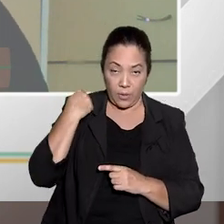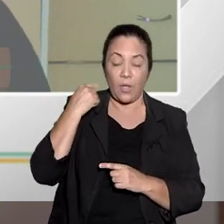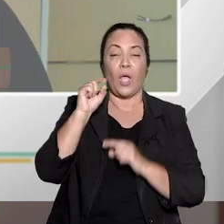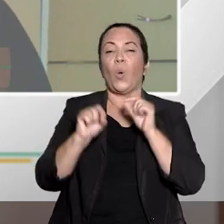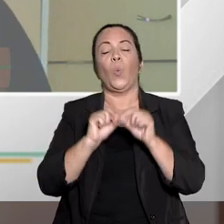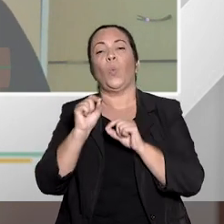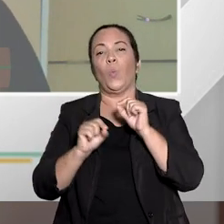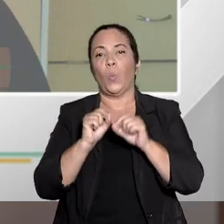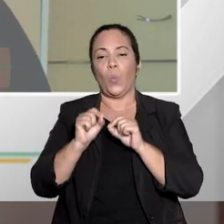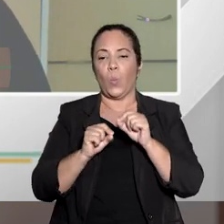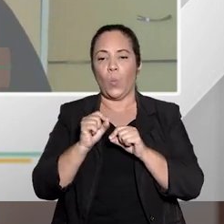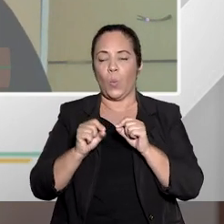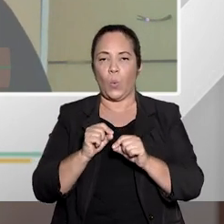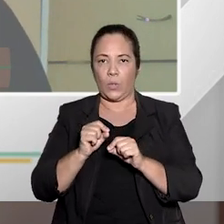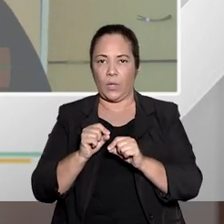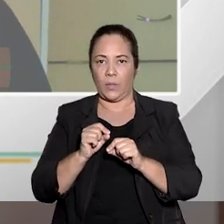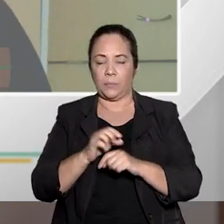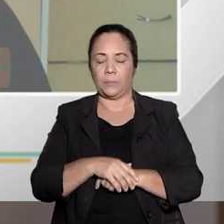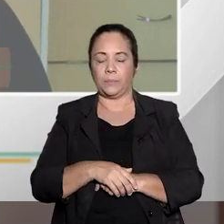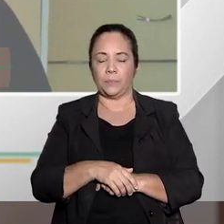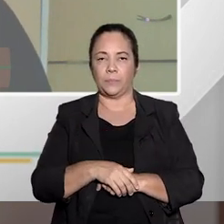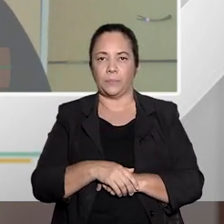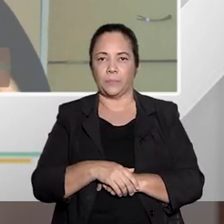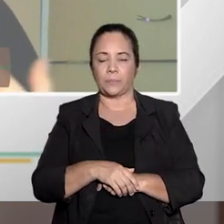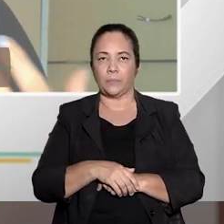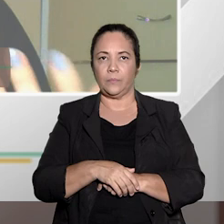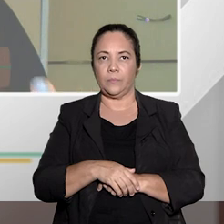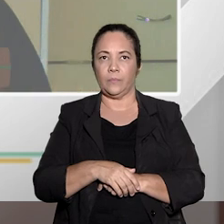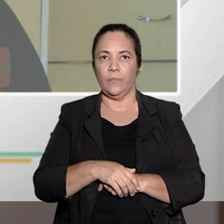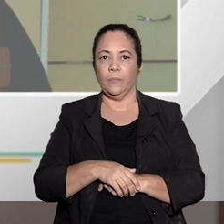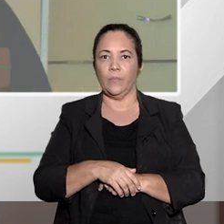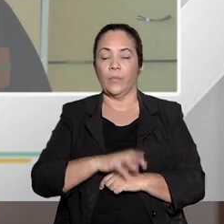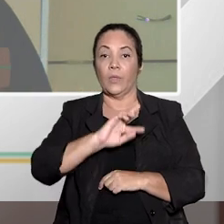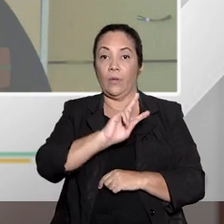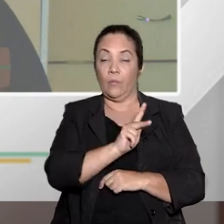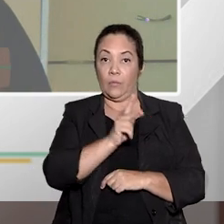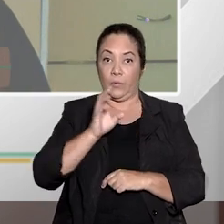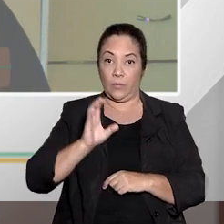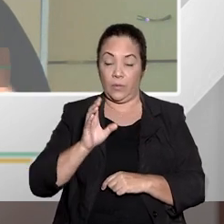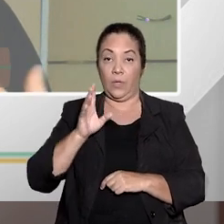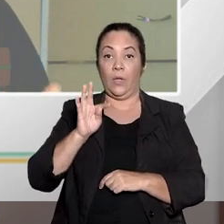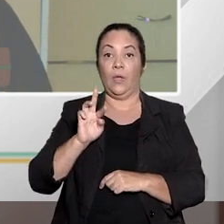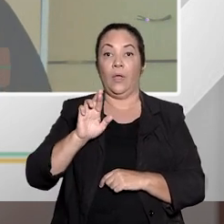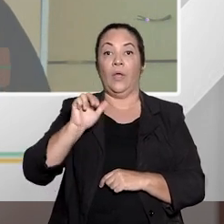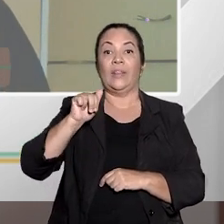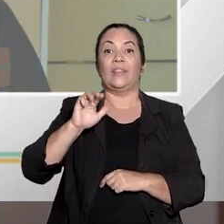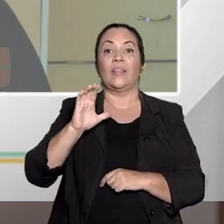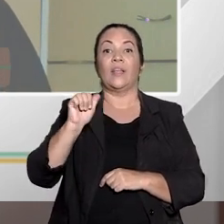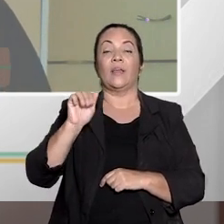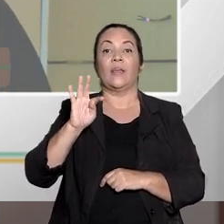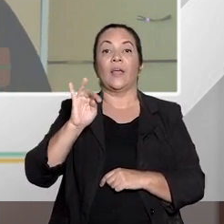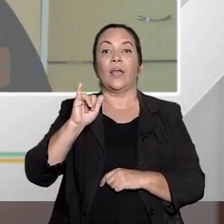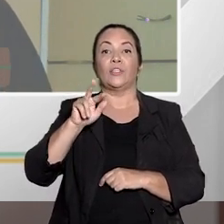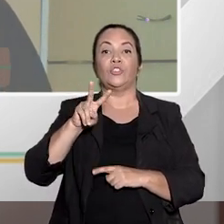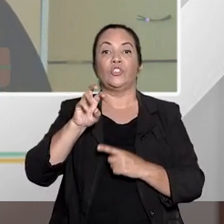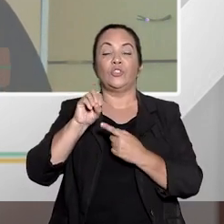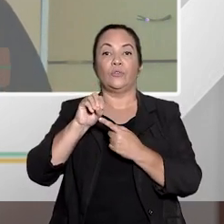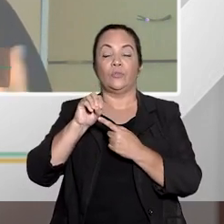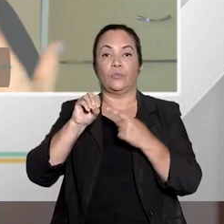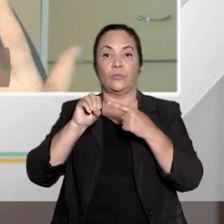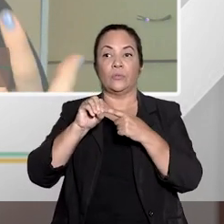é para a situação ainda mais excepcional. Ele não era inicialmente ali previsto, ele é realmente fruto de um